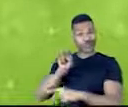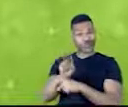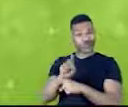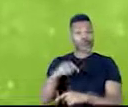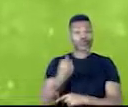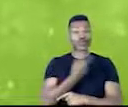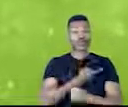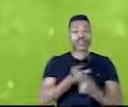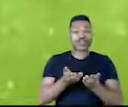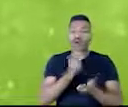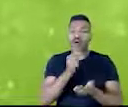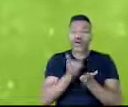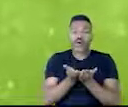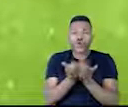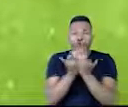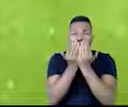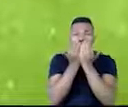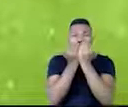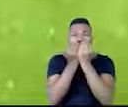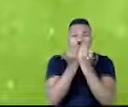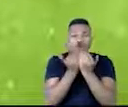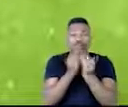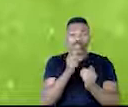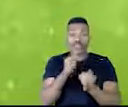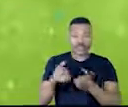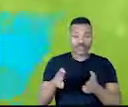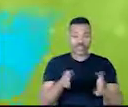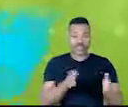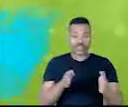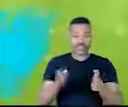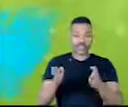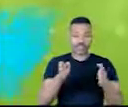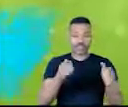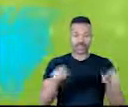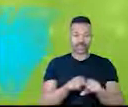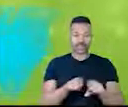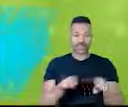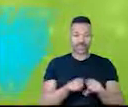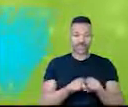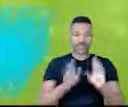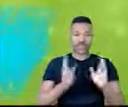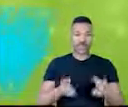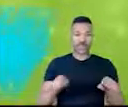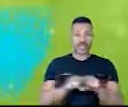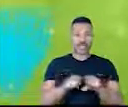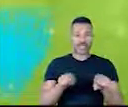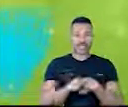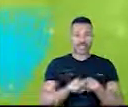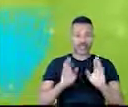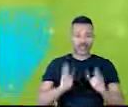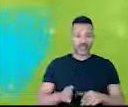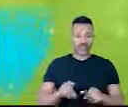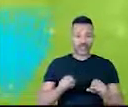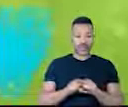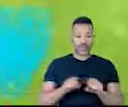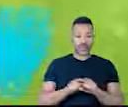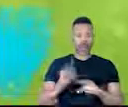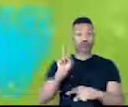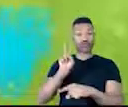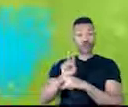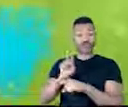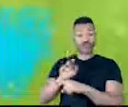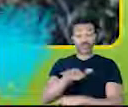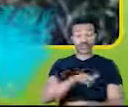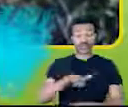no rio. Coisa que muitos países, inclusive que nos criticam, não conseguem fazer. Porque essa água ali está pura, está protegida, graças